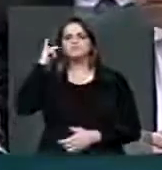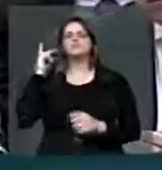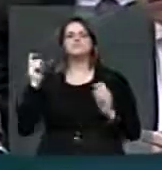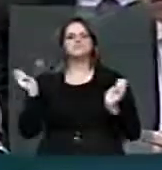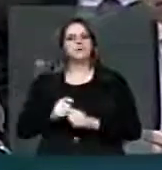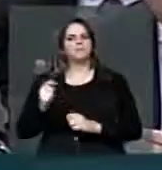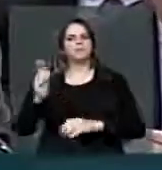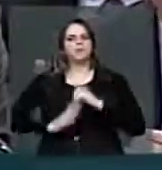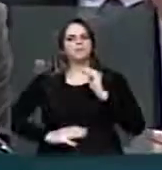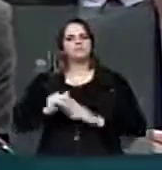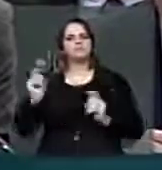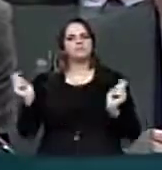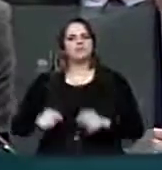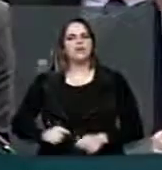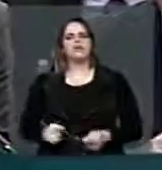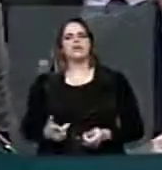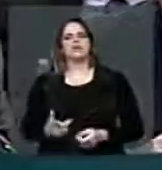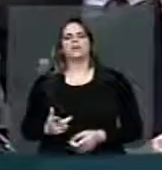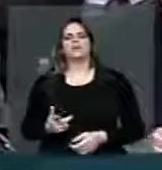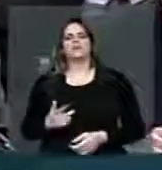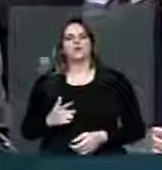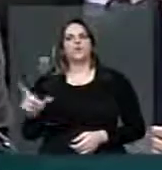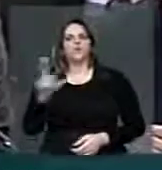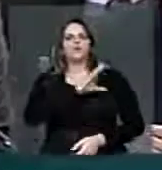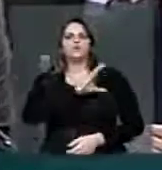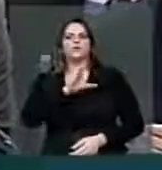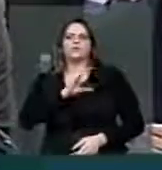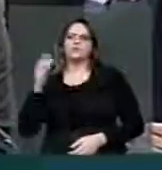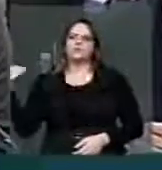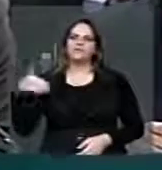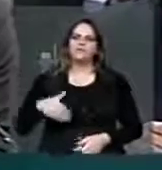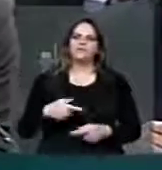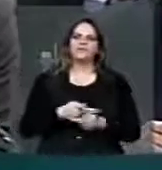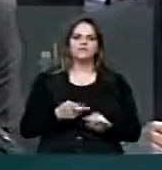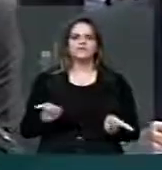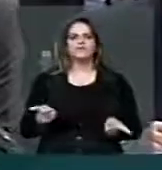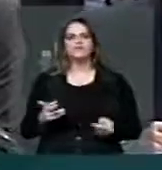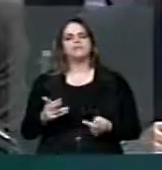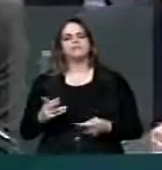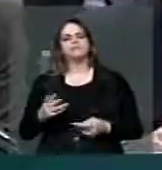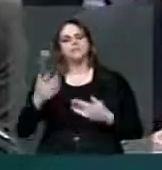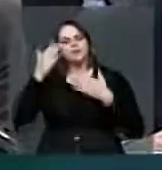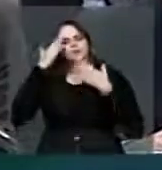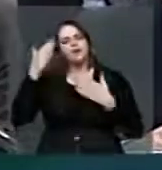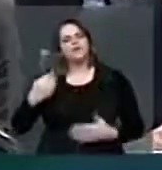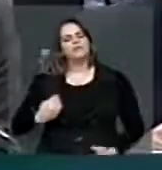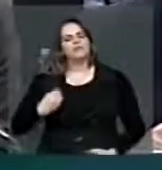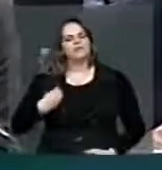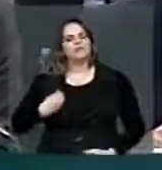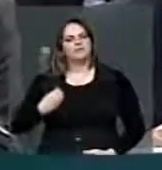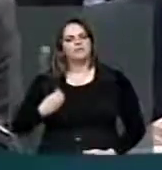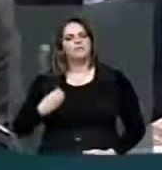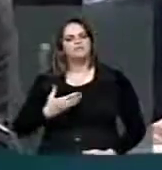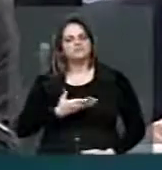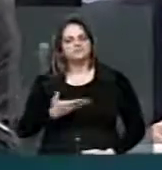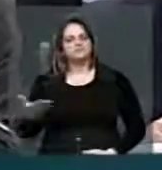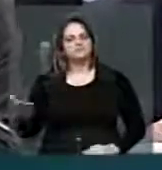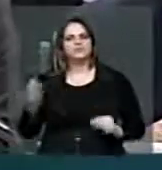comissão e de outras comissões que vieram aqui prestigiar a audiência pública, agradecer a presença de todos, o prestígio que a presença de todos aqui.